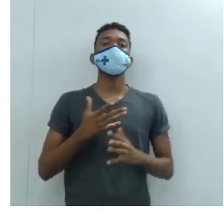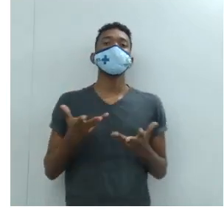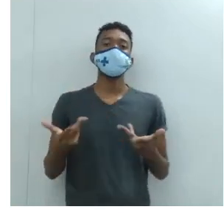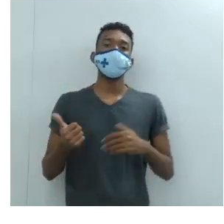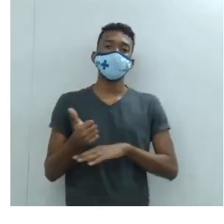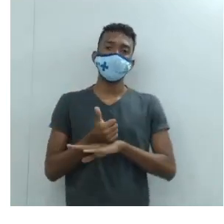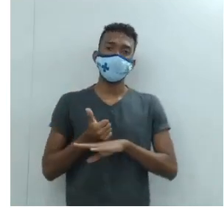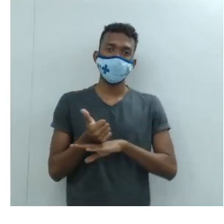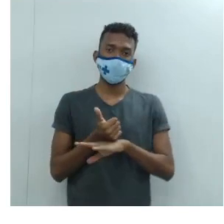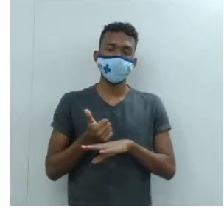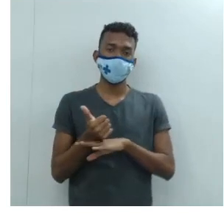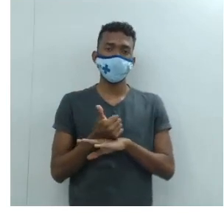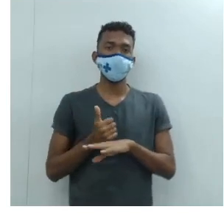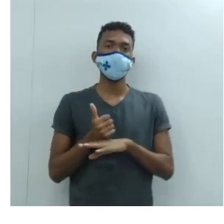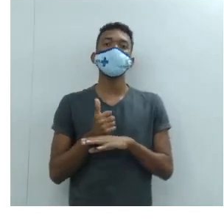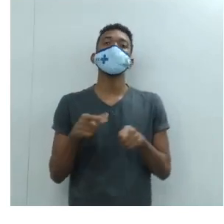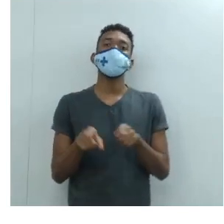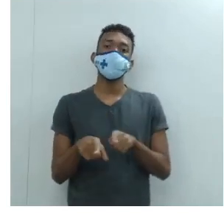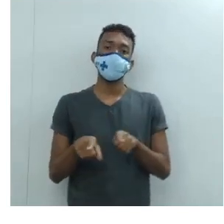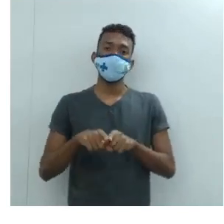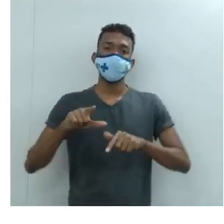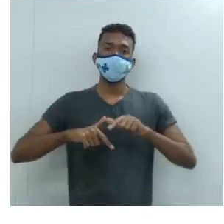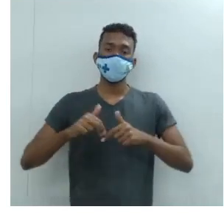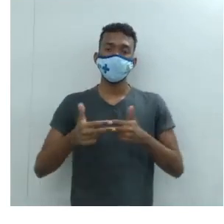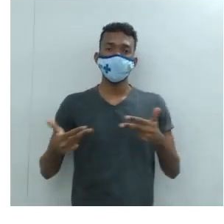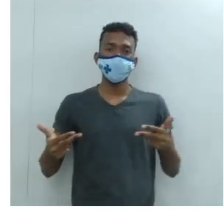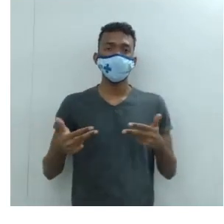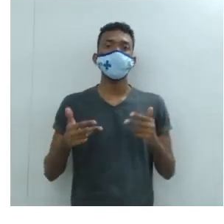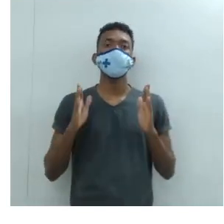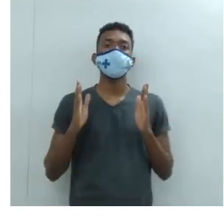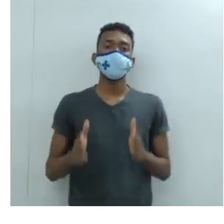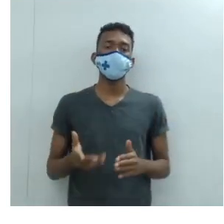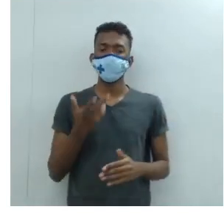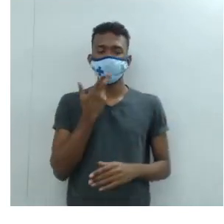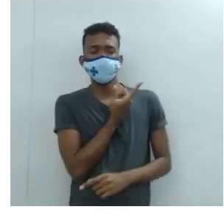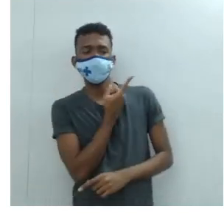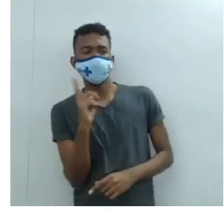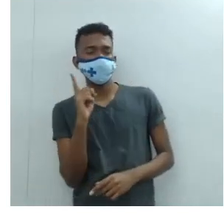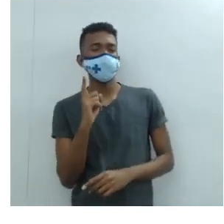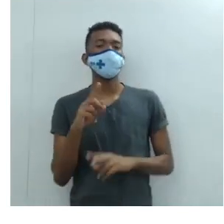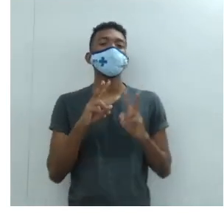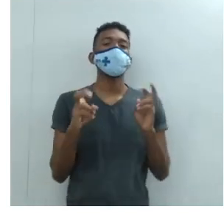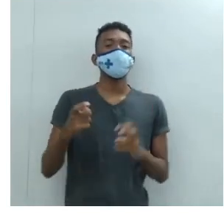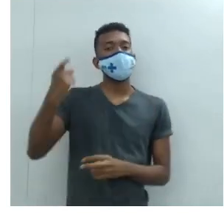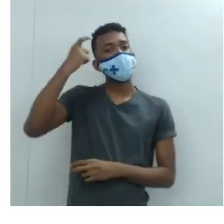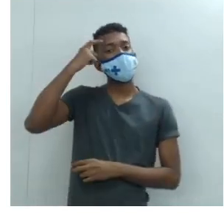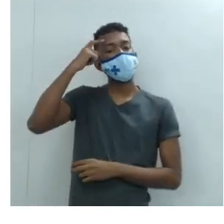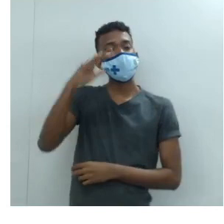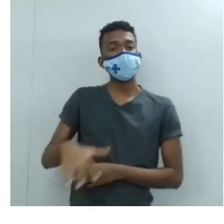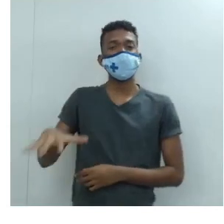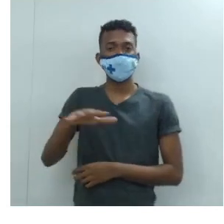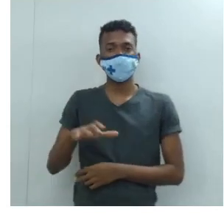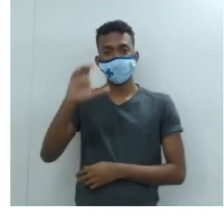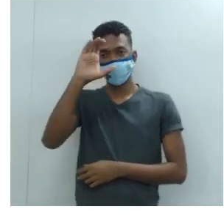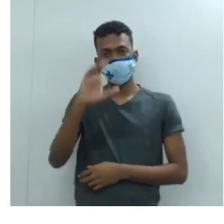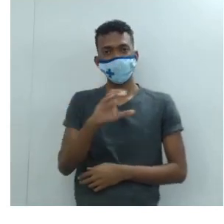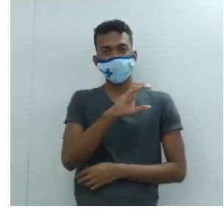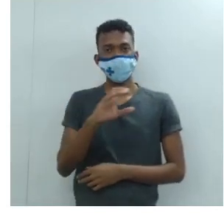e as virtudes negadas pelo pensamento católico medieval.